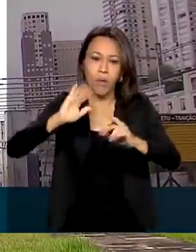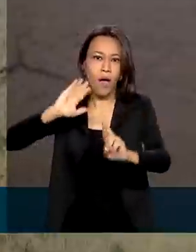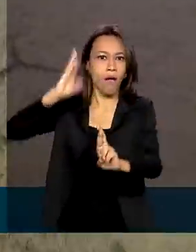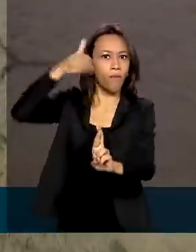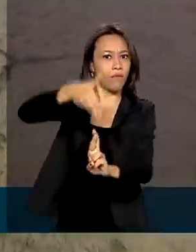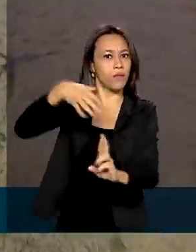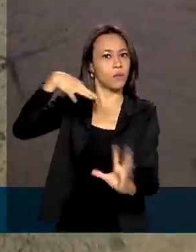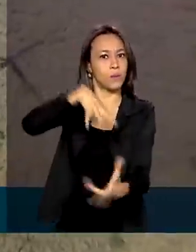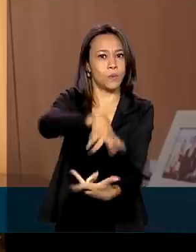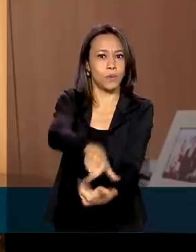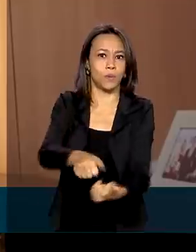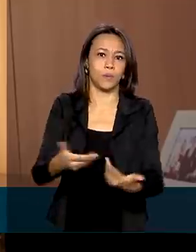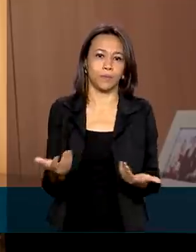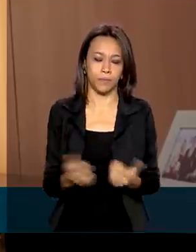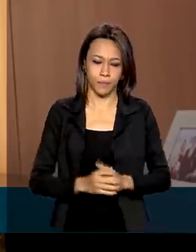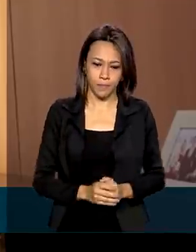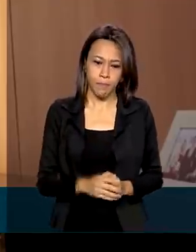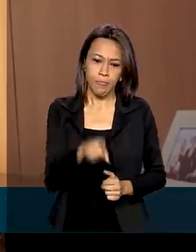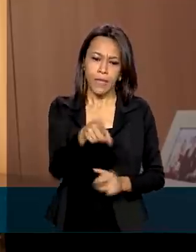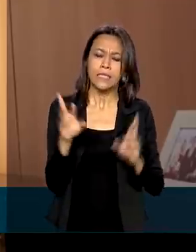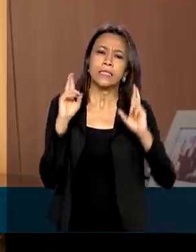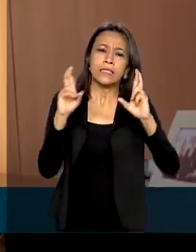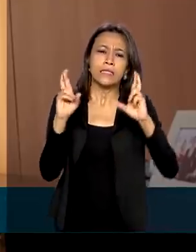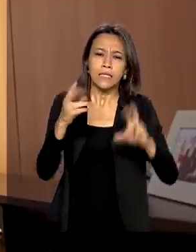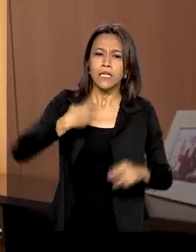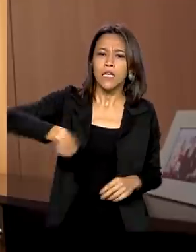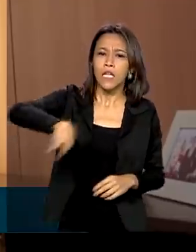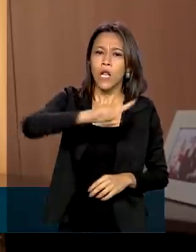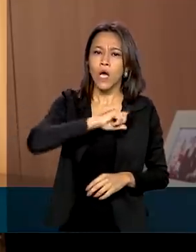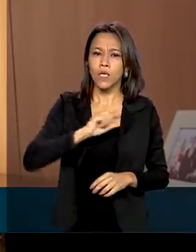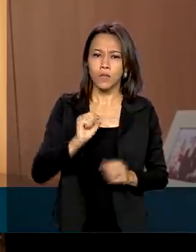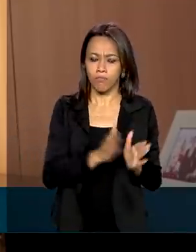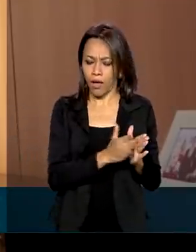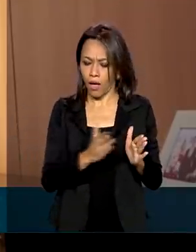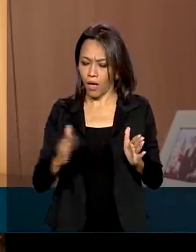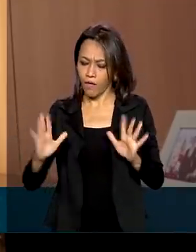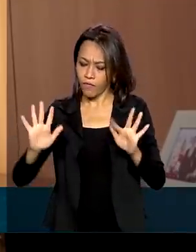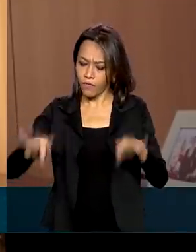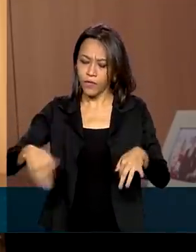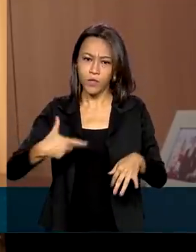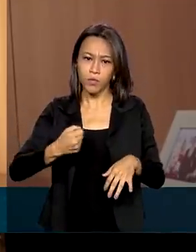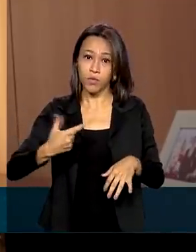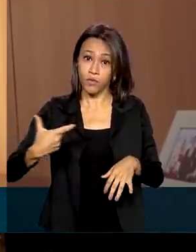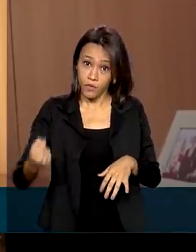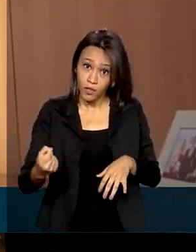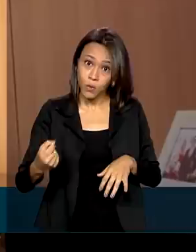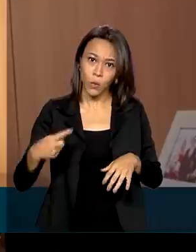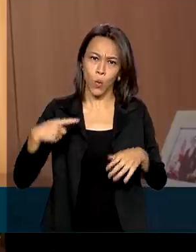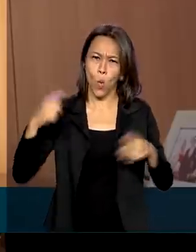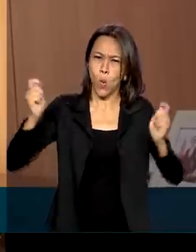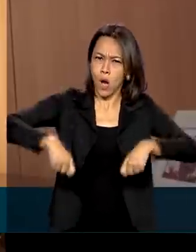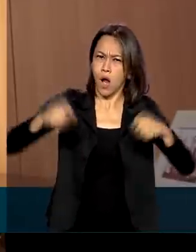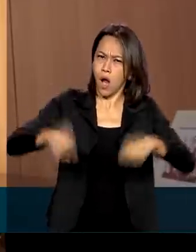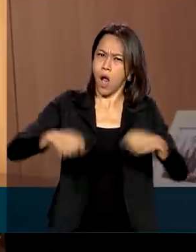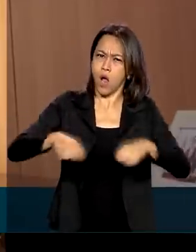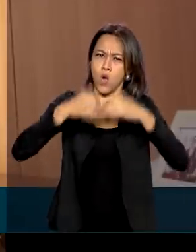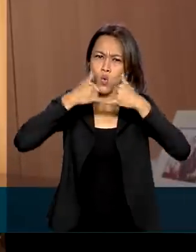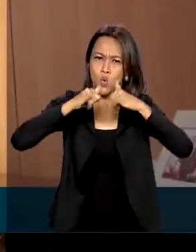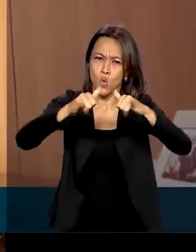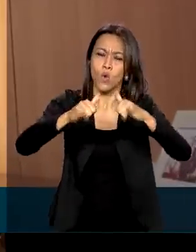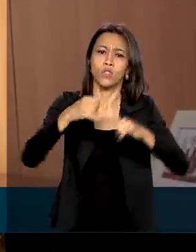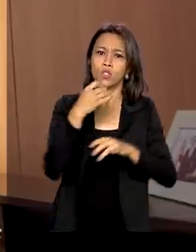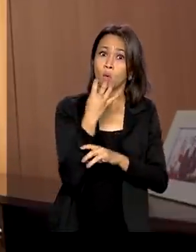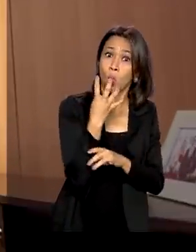limpas do mundo. A expectativa é que a gente termine 2020 com a expressiva capacidade de 4